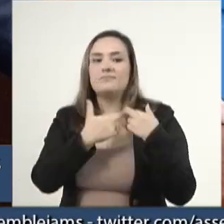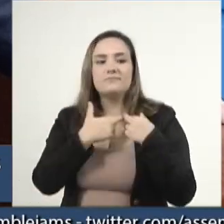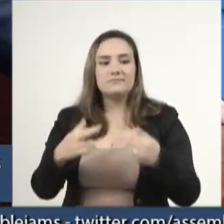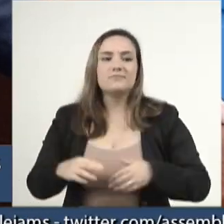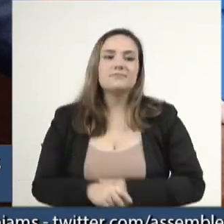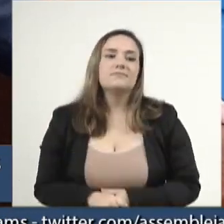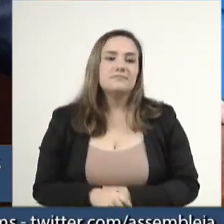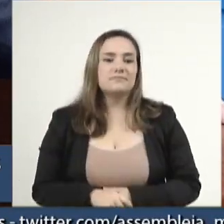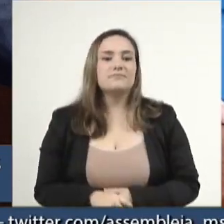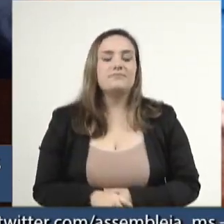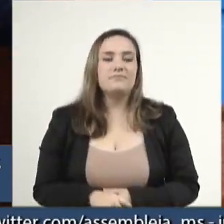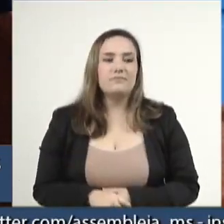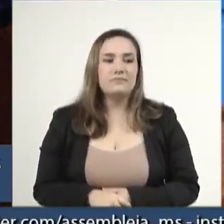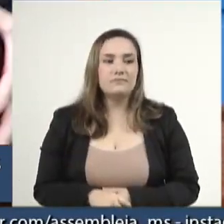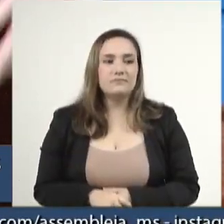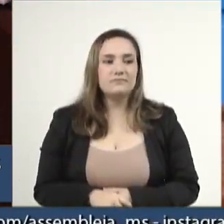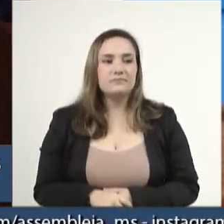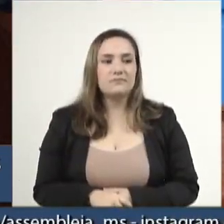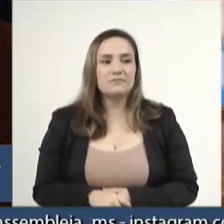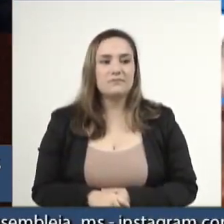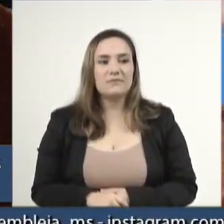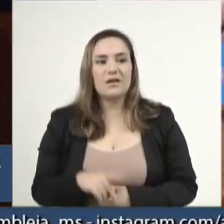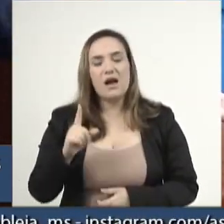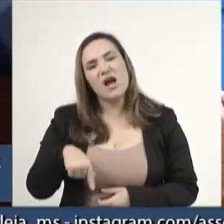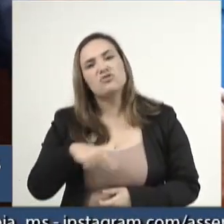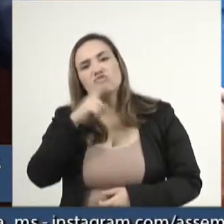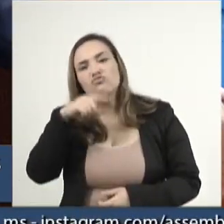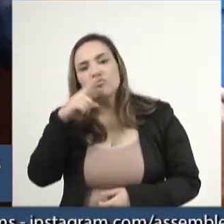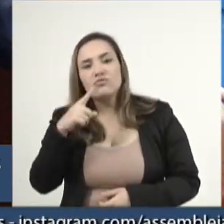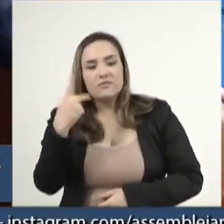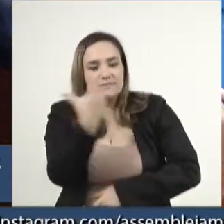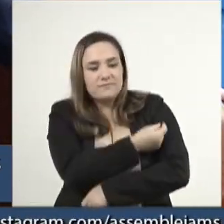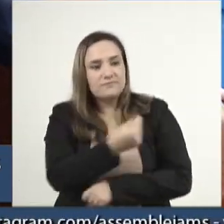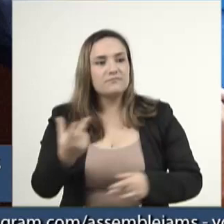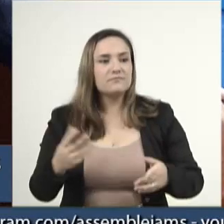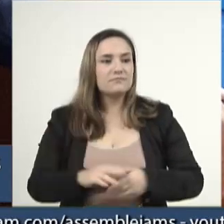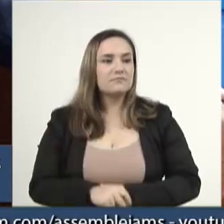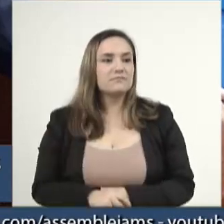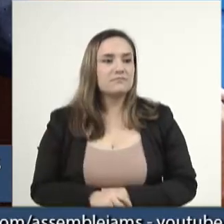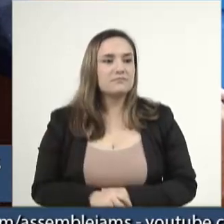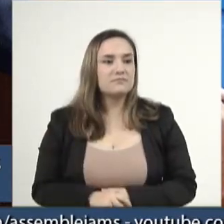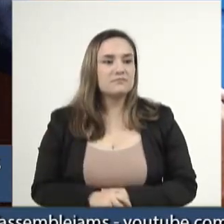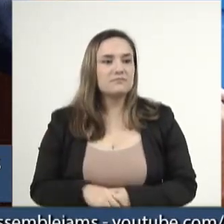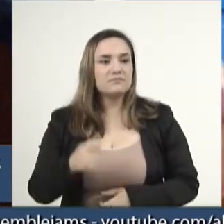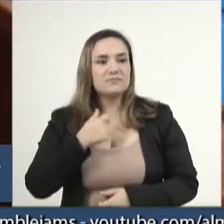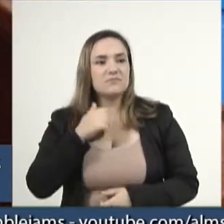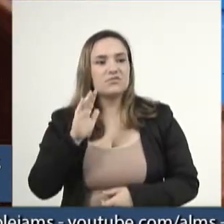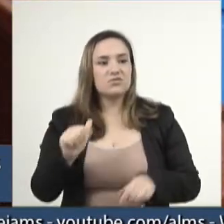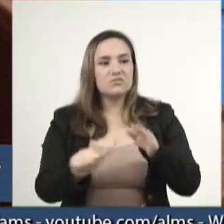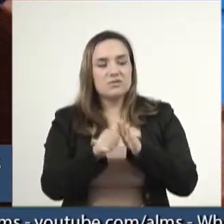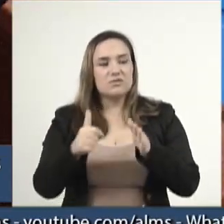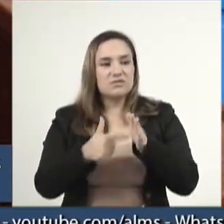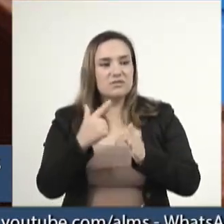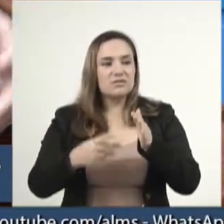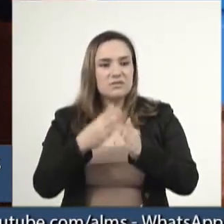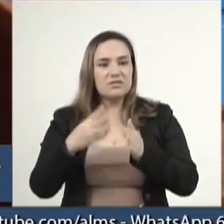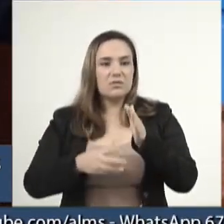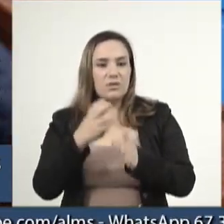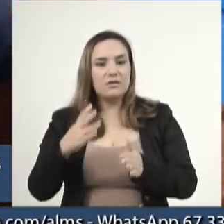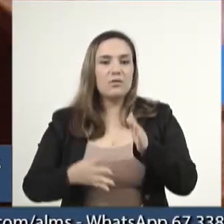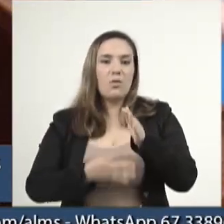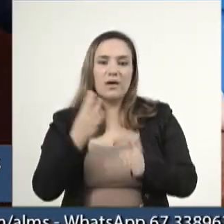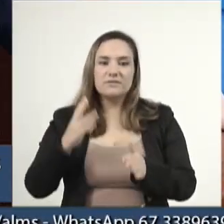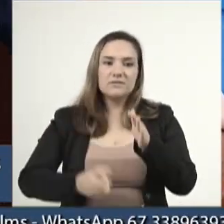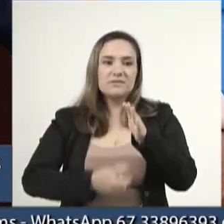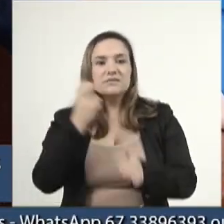colocar em dúvida da vacina. Eu já tomei cinco doses da Covid, estou aqui vivo,